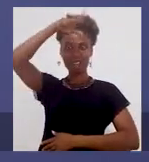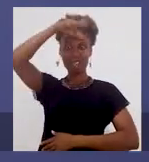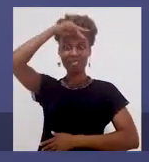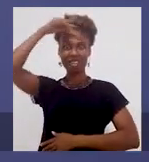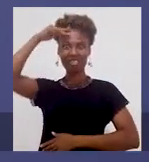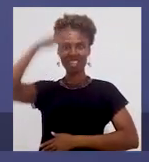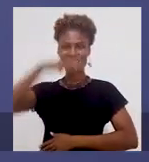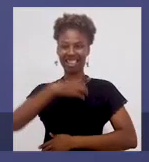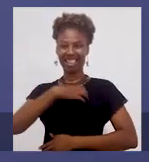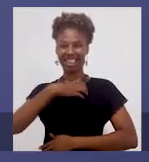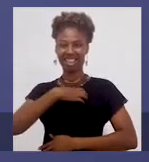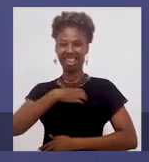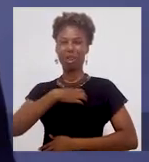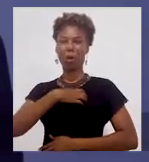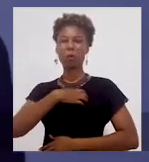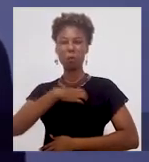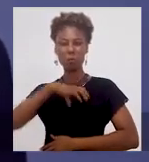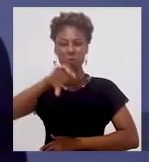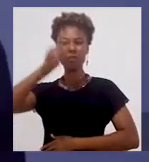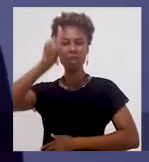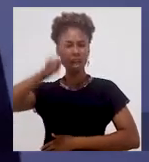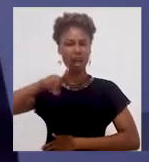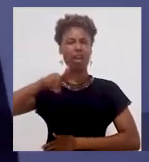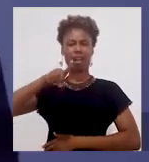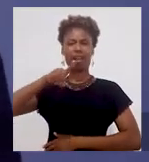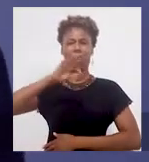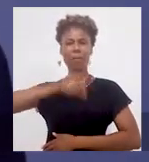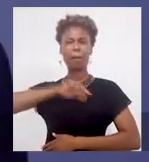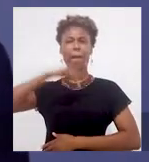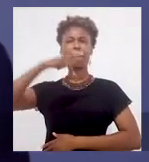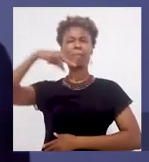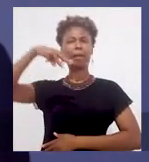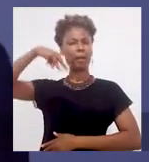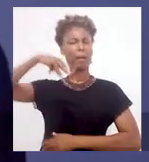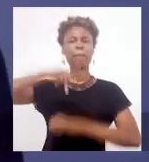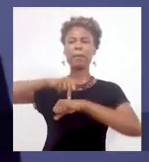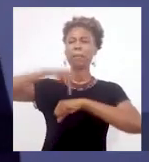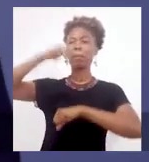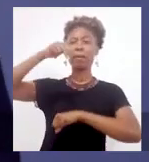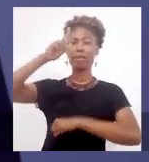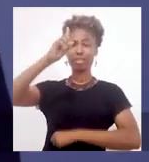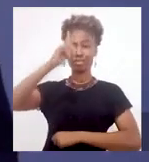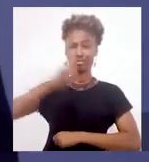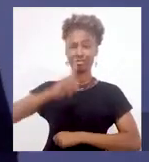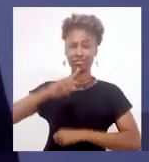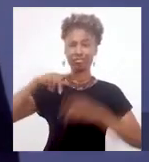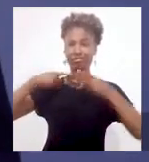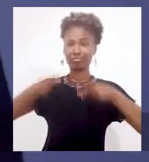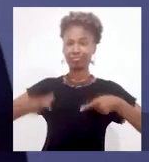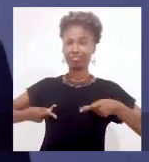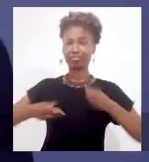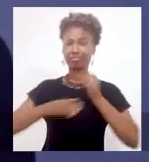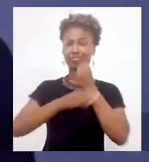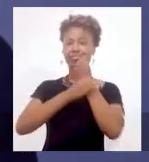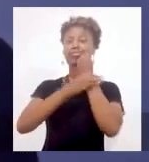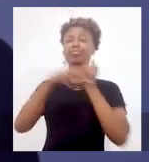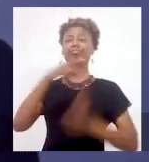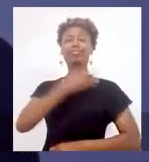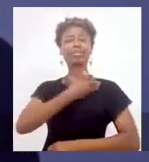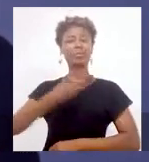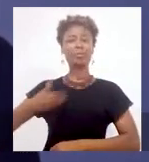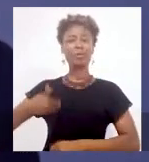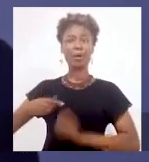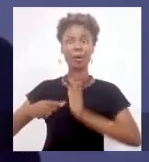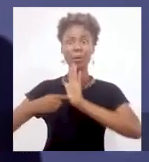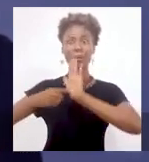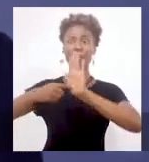futura prefeita de Salvador. Uma policial militar que é pós-graduada em gestão dos direitos humanos e em segurança pública.